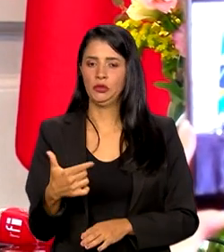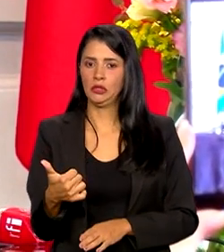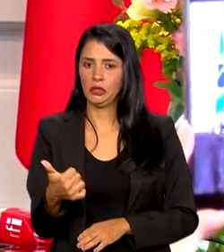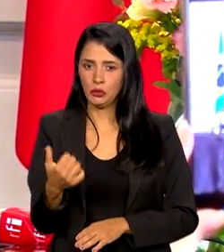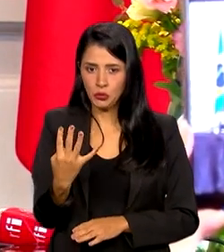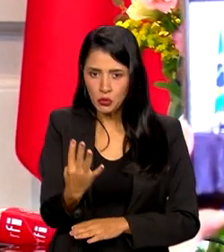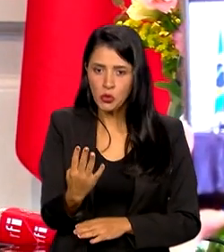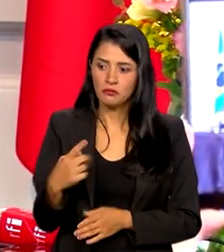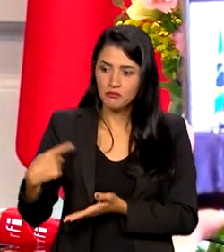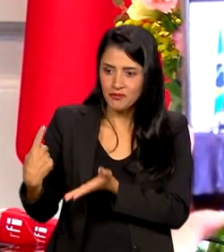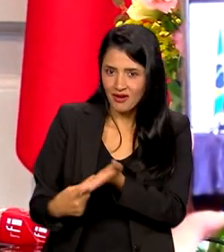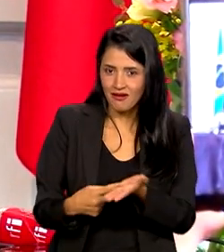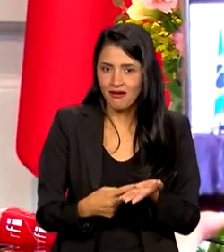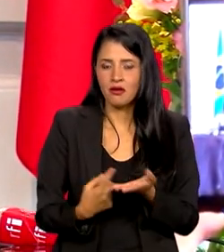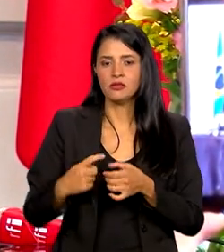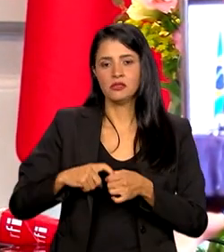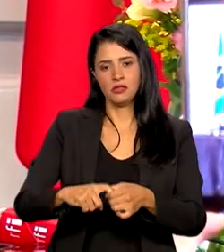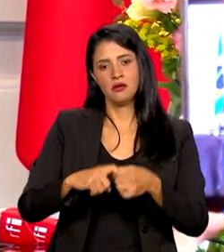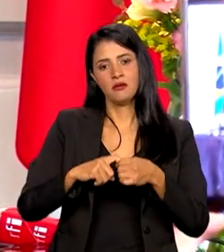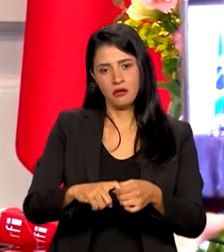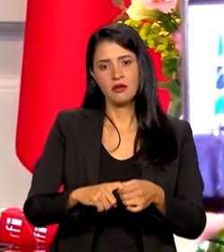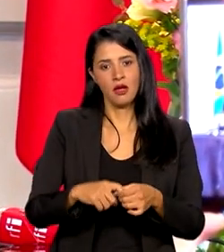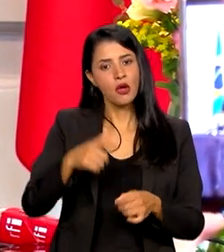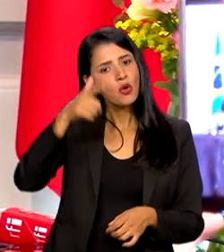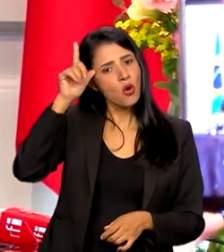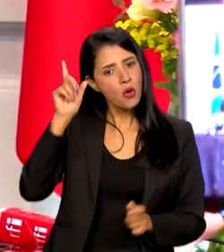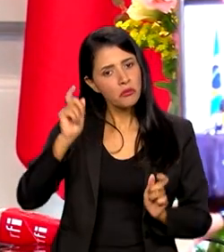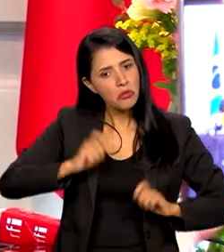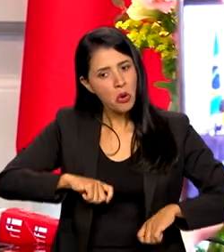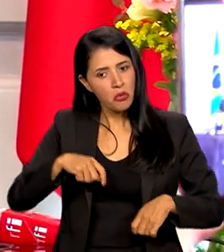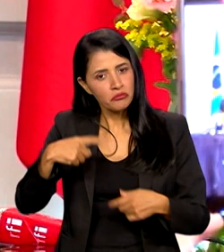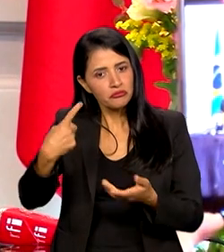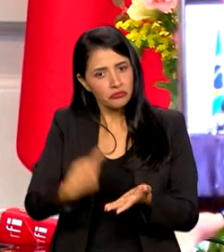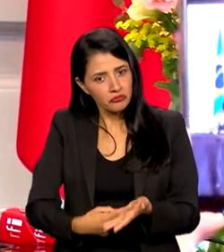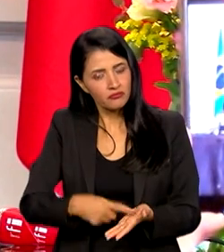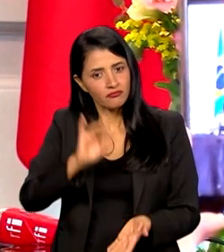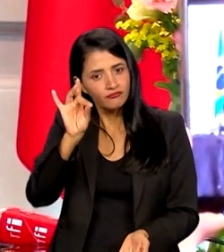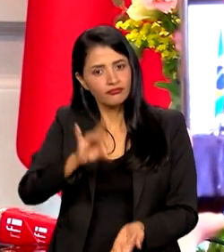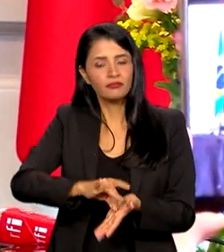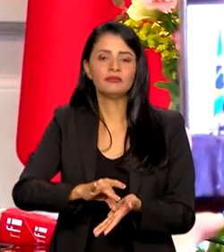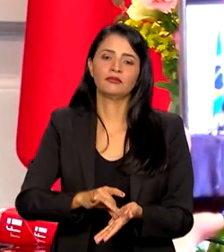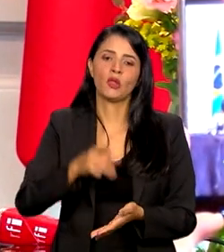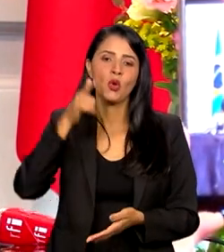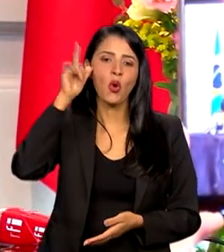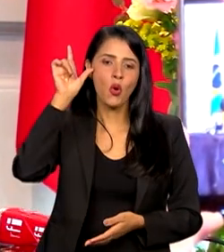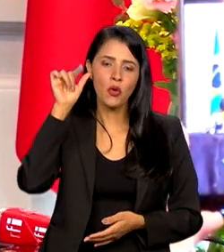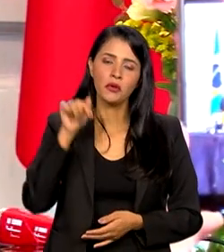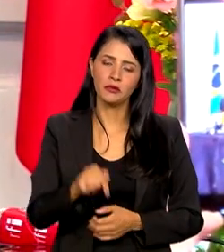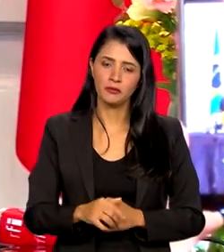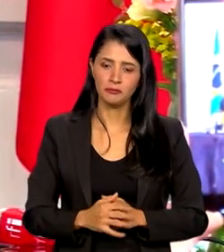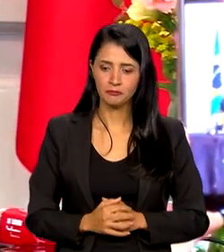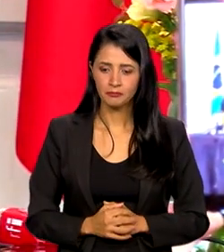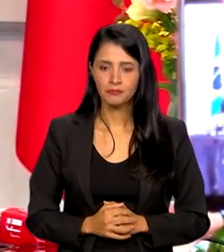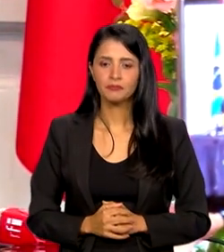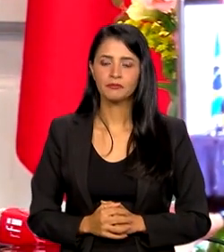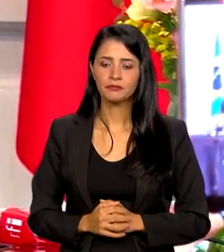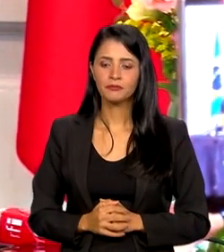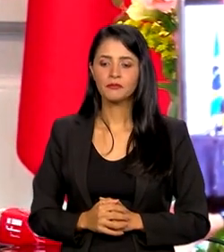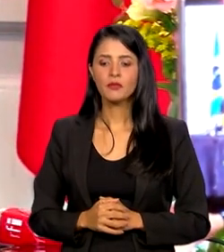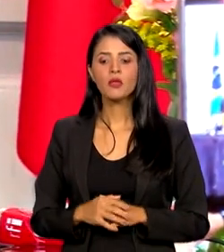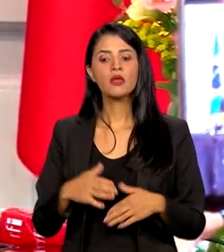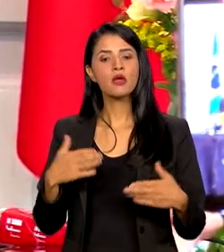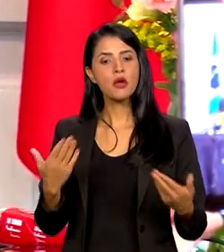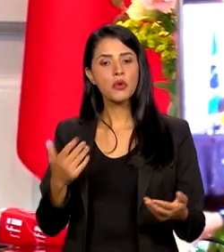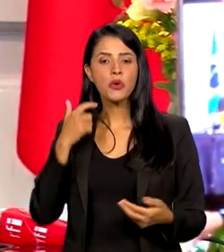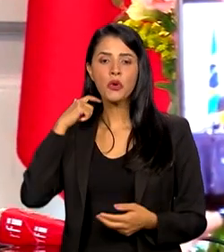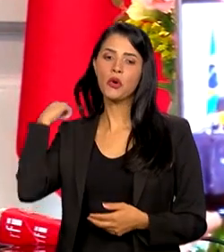de fazer esse pacto ontem aqui na Cimeira. Em relação